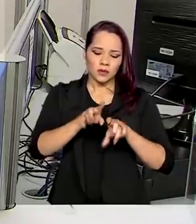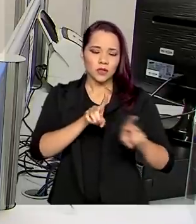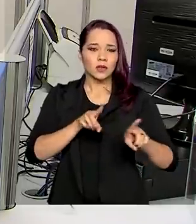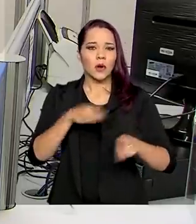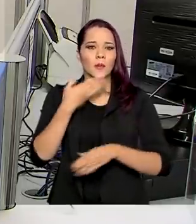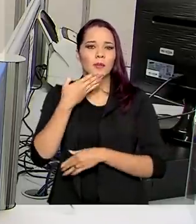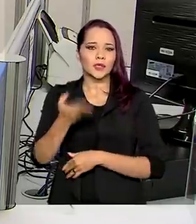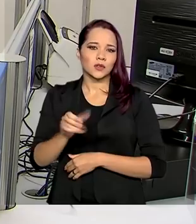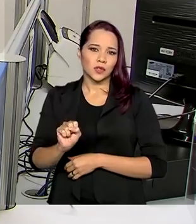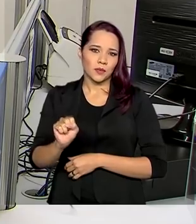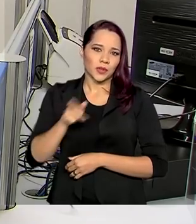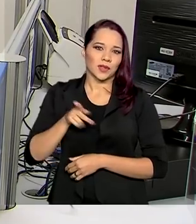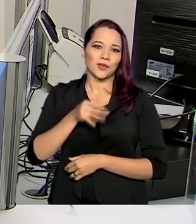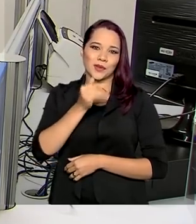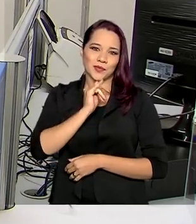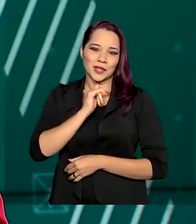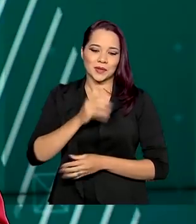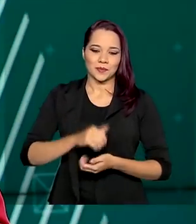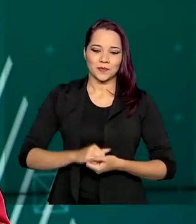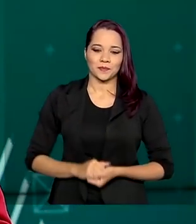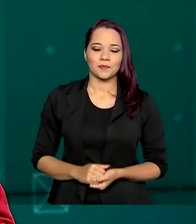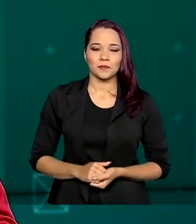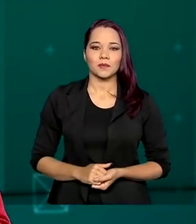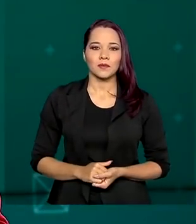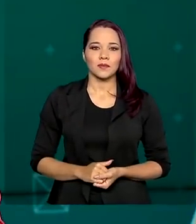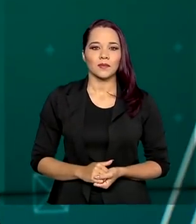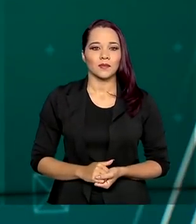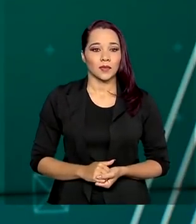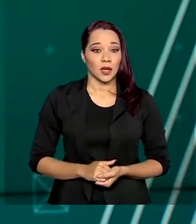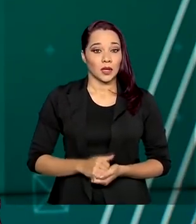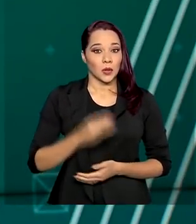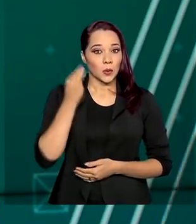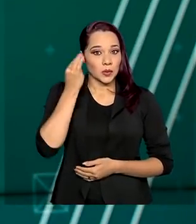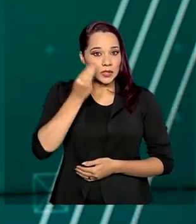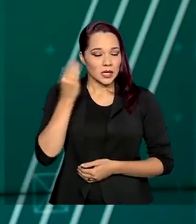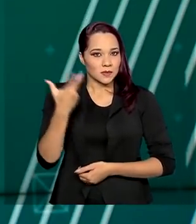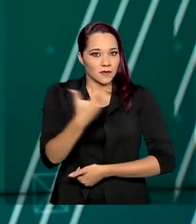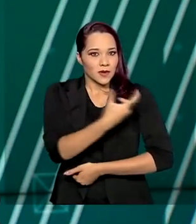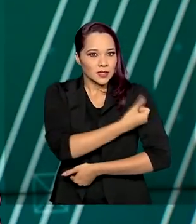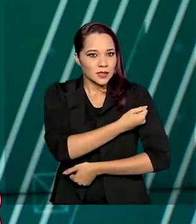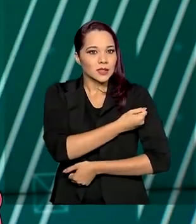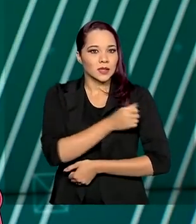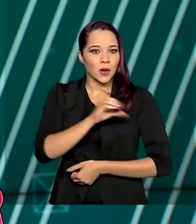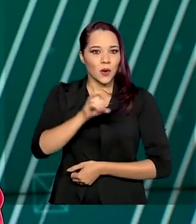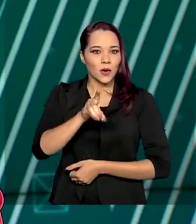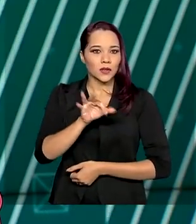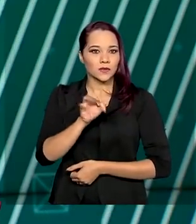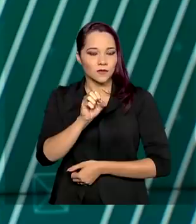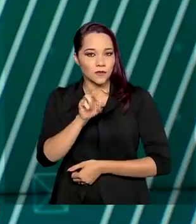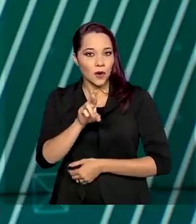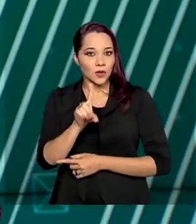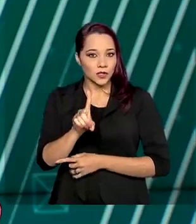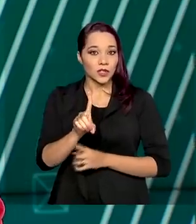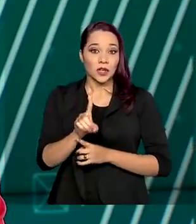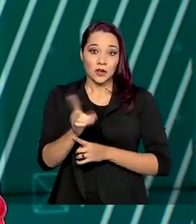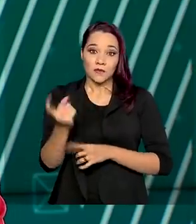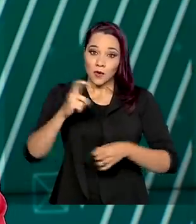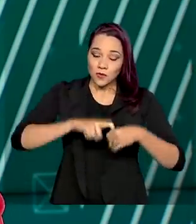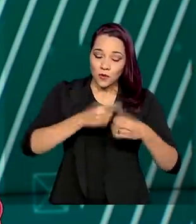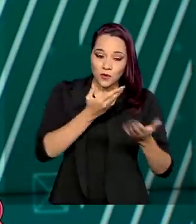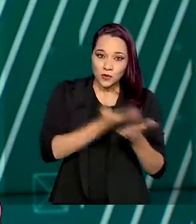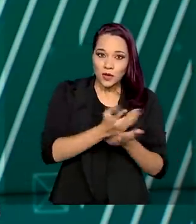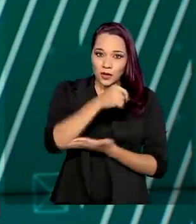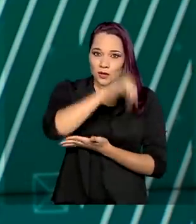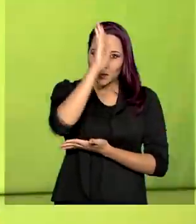pedido de aposentadoria, por exemplo. Os testes da vacina de Oxford na Inglaterra foram retomados aqui no Brasil.